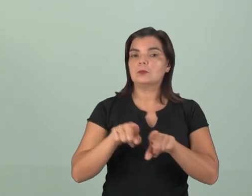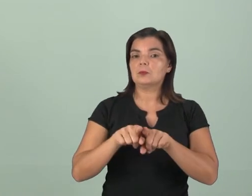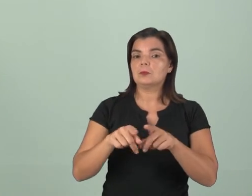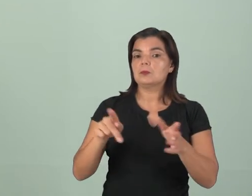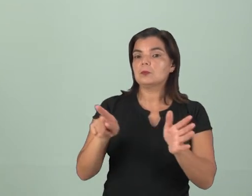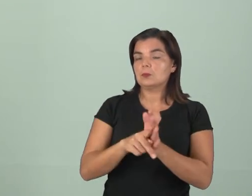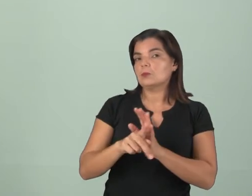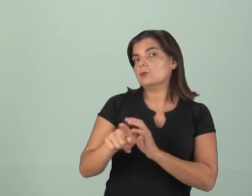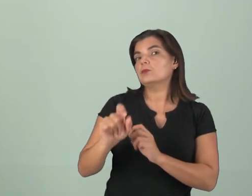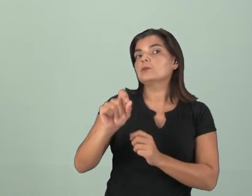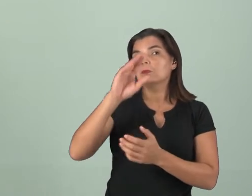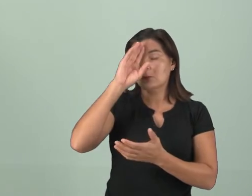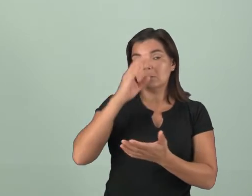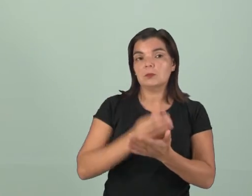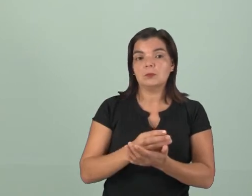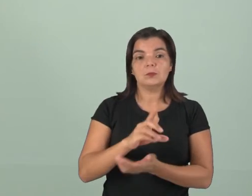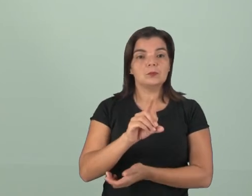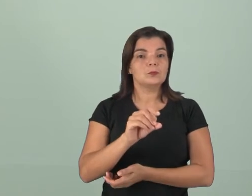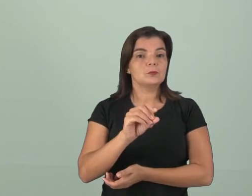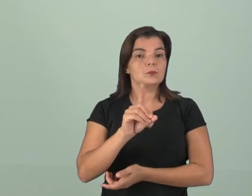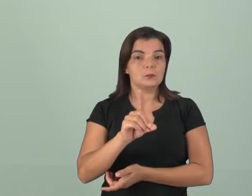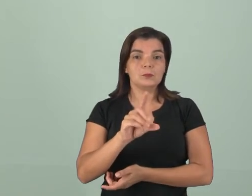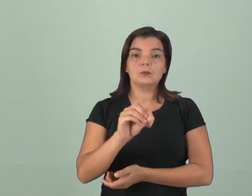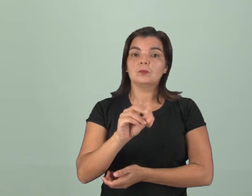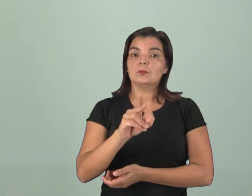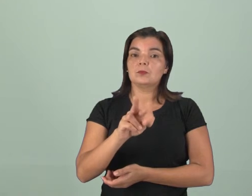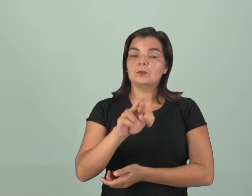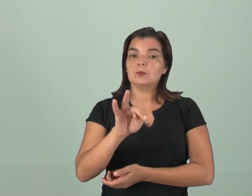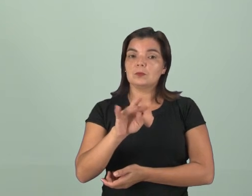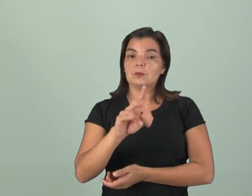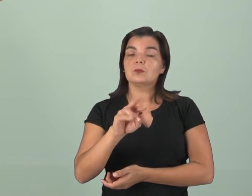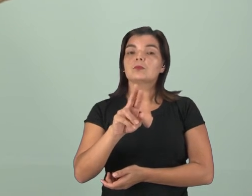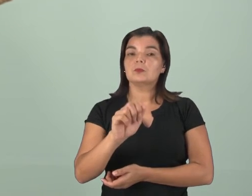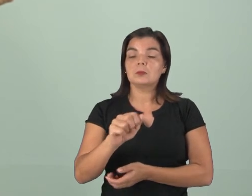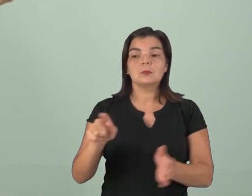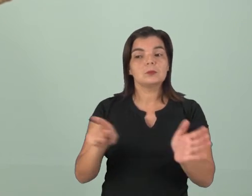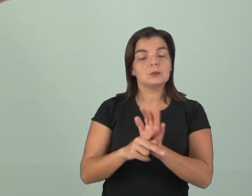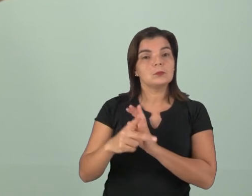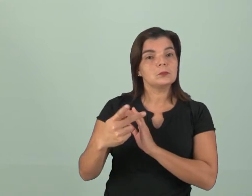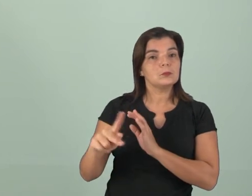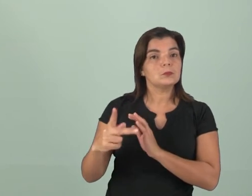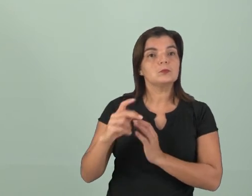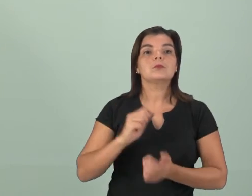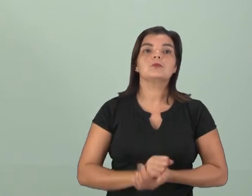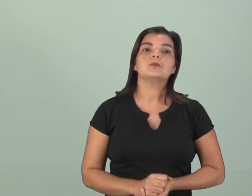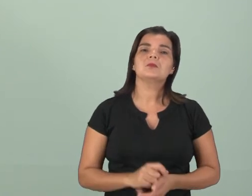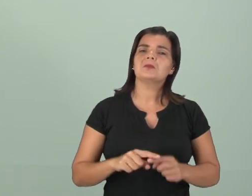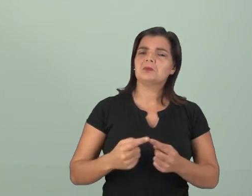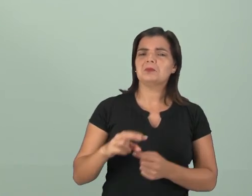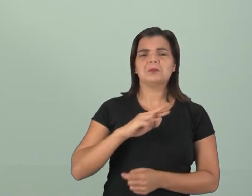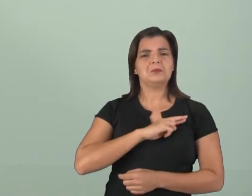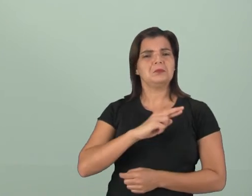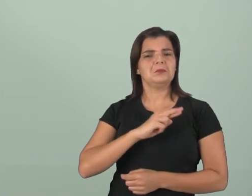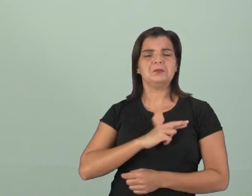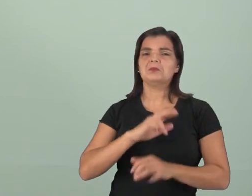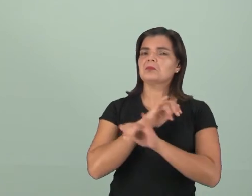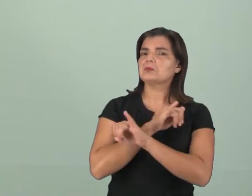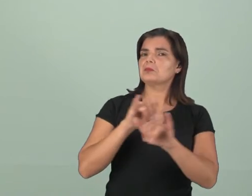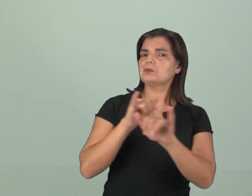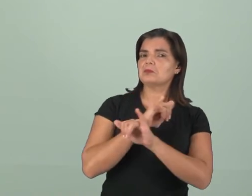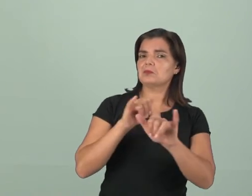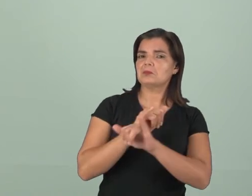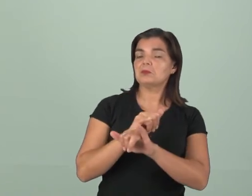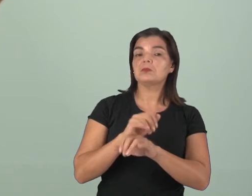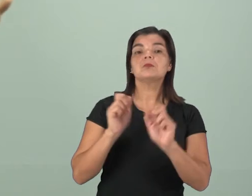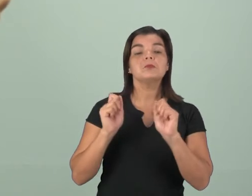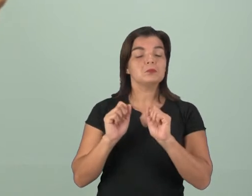das suas próprias doutrinas. A doutrina de uma religião é ela e os seus adeptos. Ah, mas uma religião quer fazer propaganda da